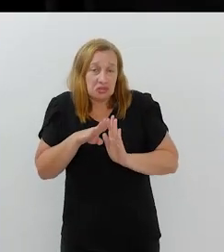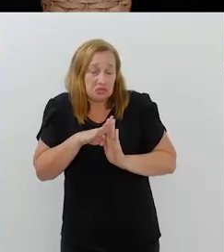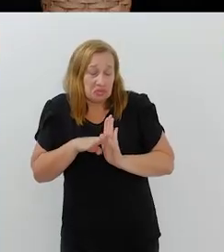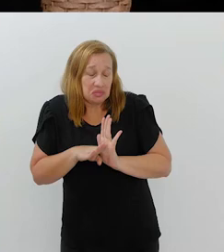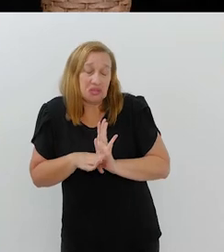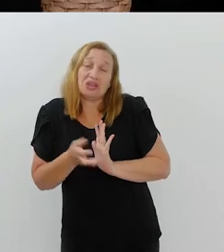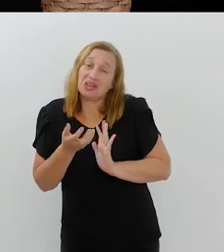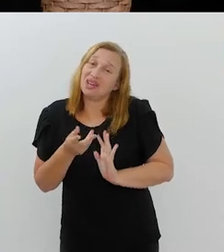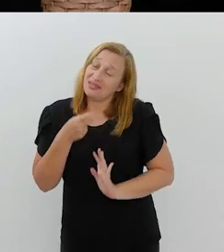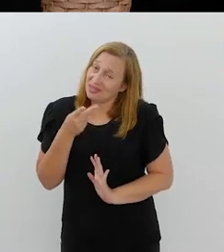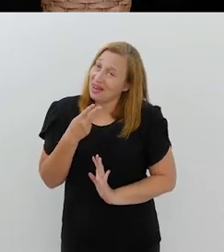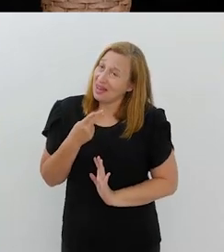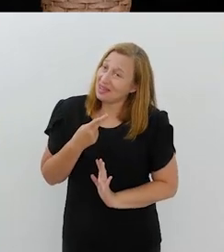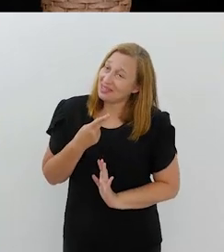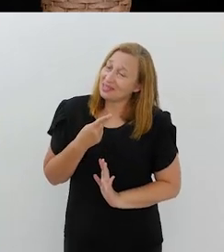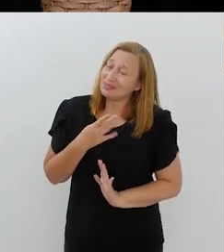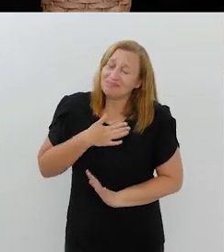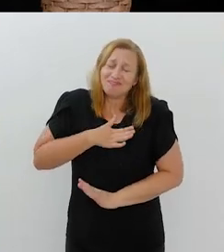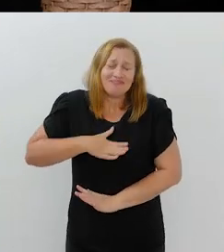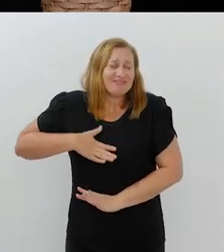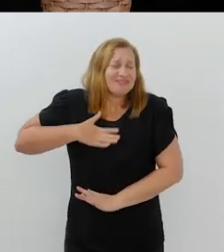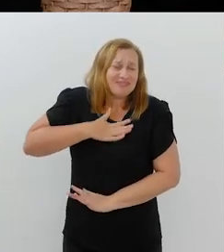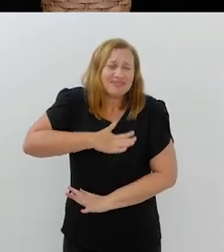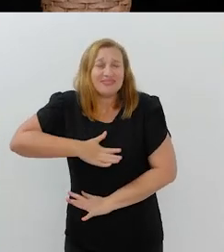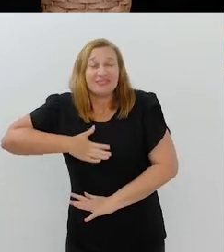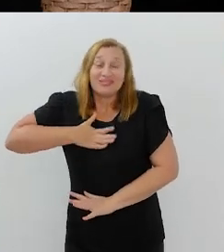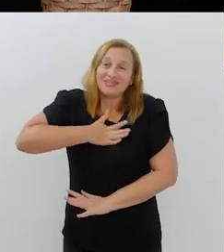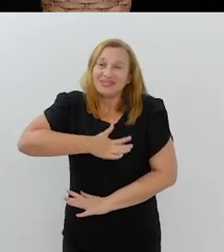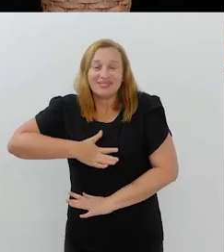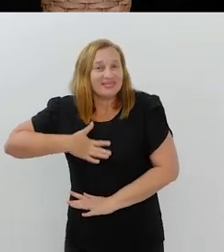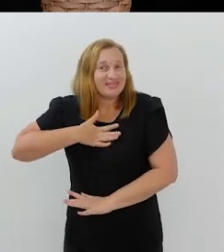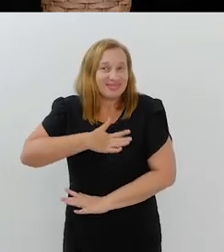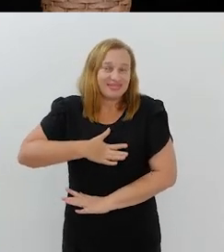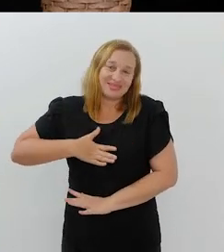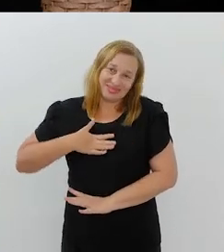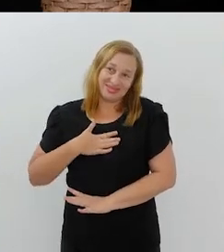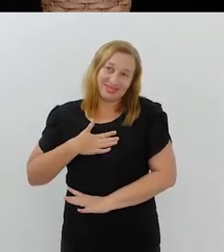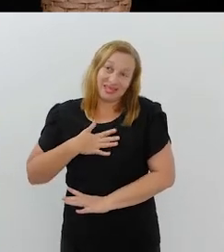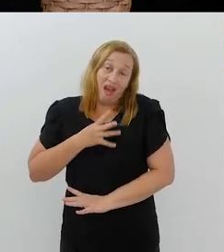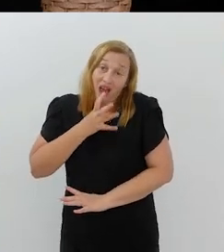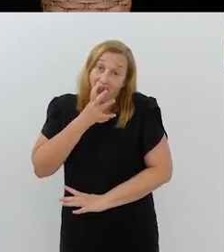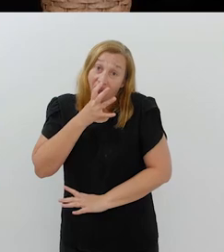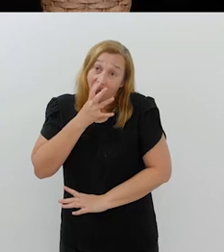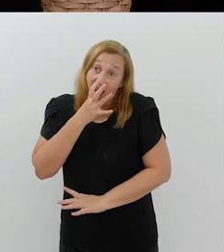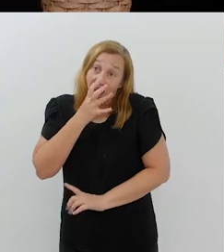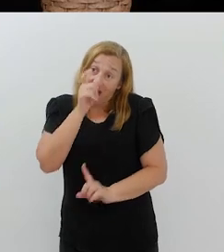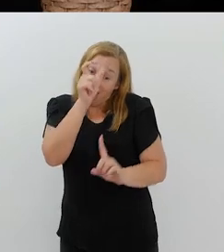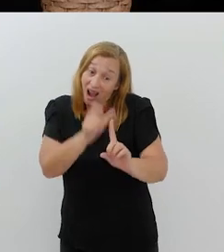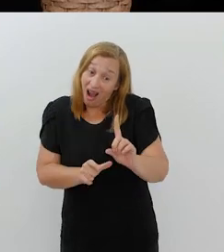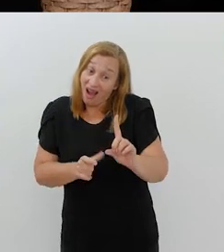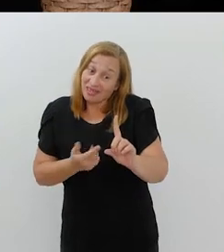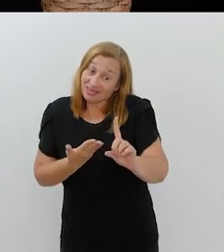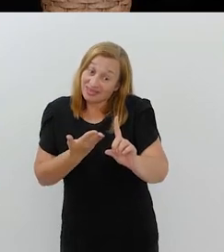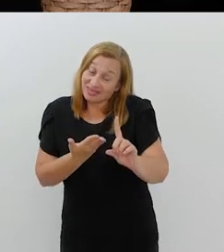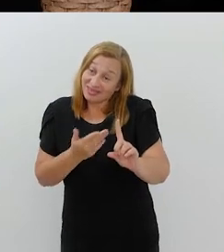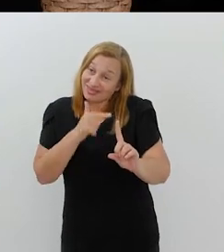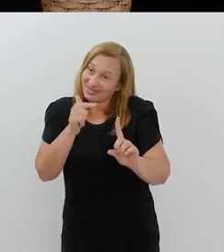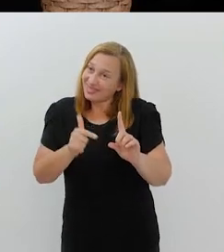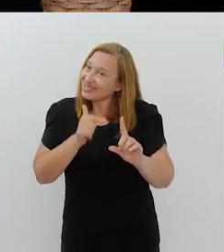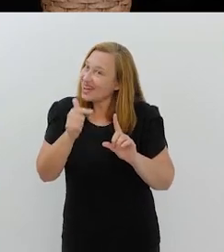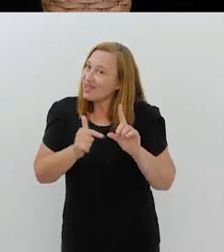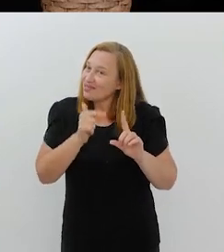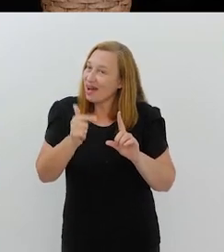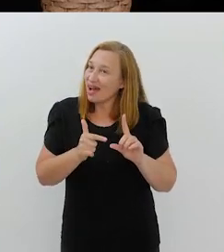nosso programa está chegando ao fim, queria te dizer que foi um prazer muito grande, eu tenho uma